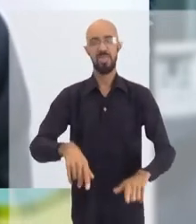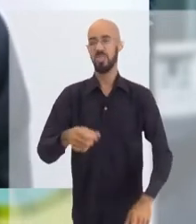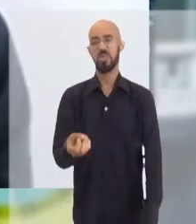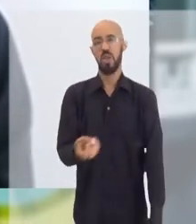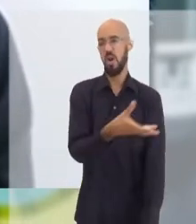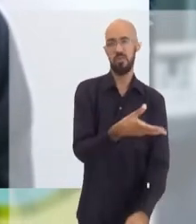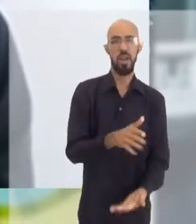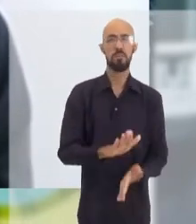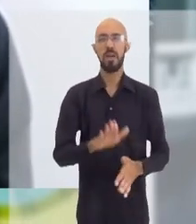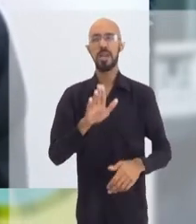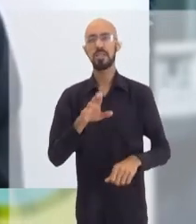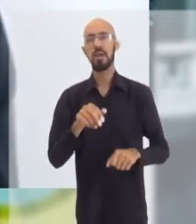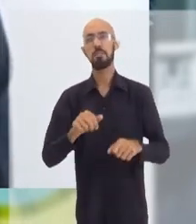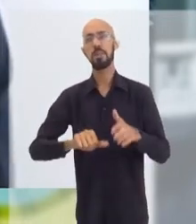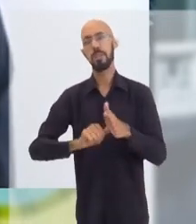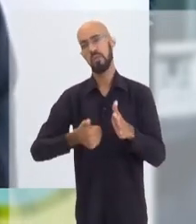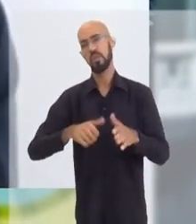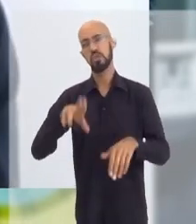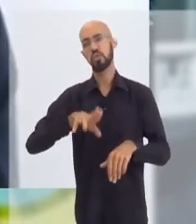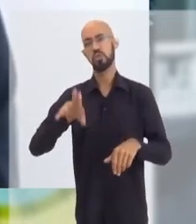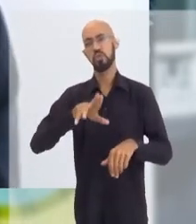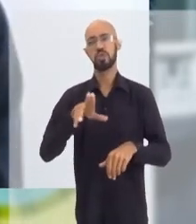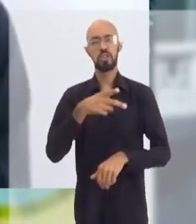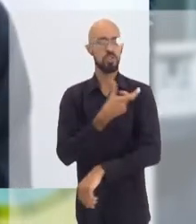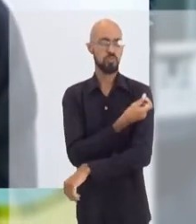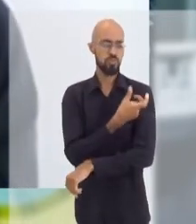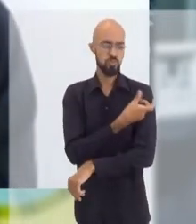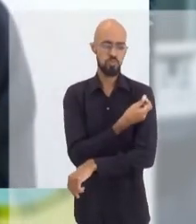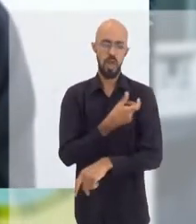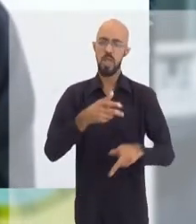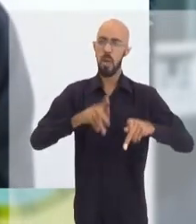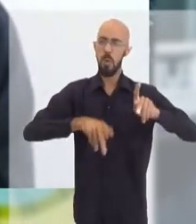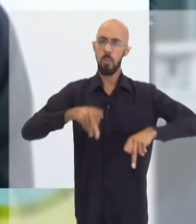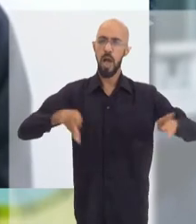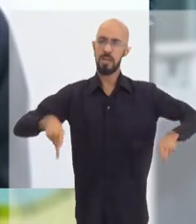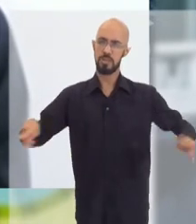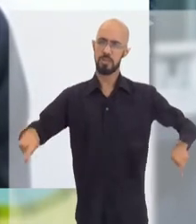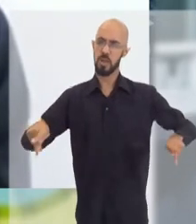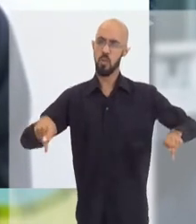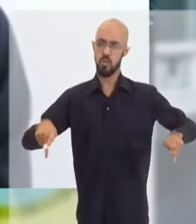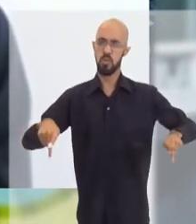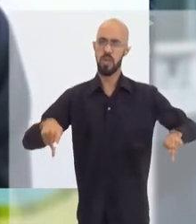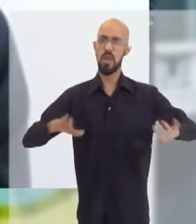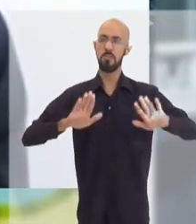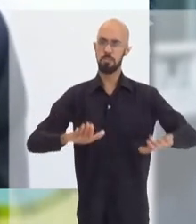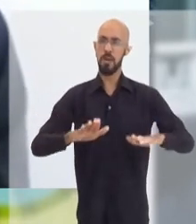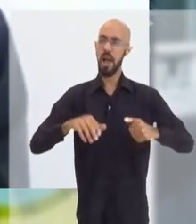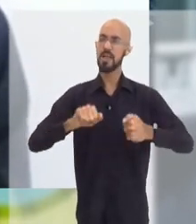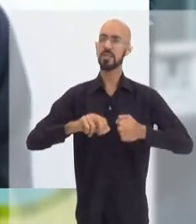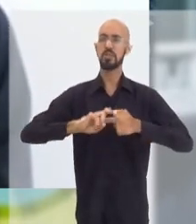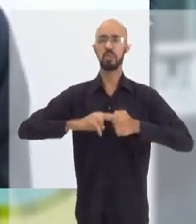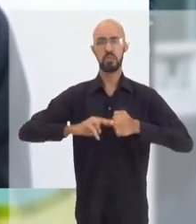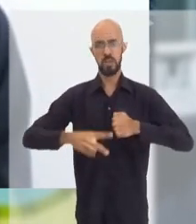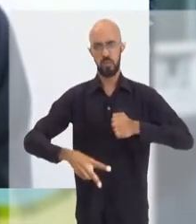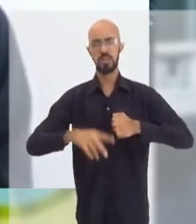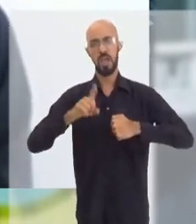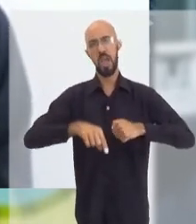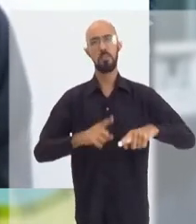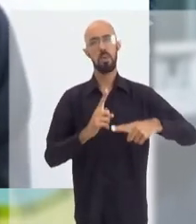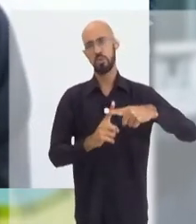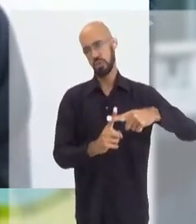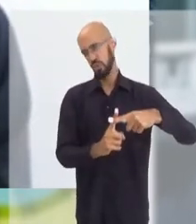nós temos um ano, é a primeira vez que a gente utiliza uma vacina em tantas pessoas como a gente está utilizando. E os resultados vêm